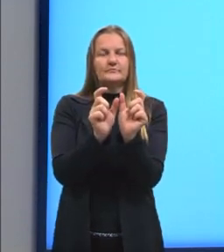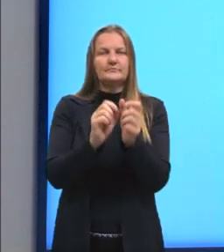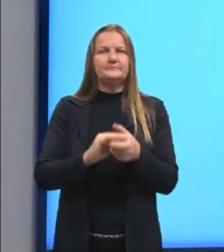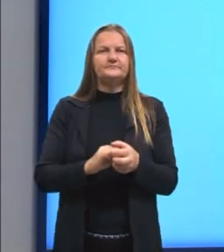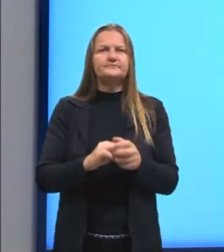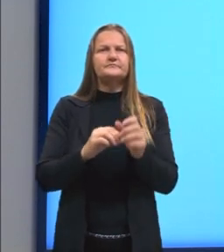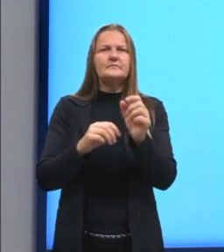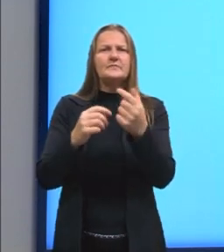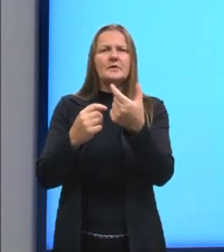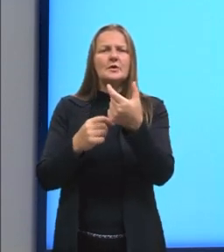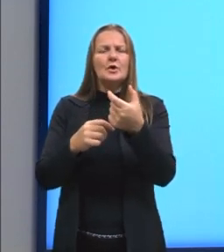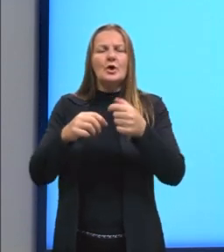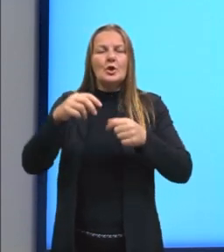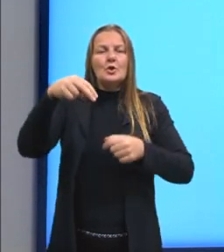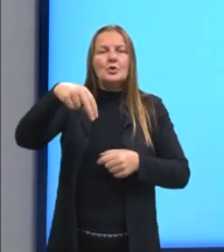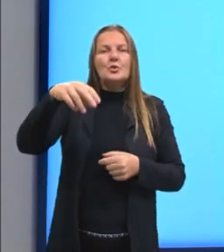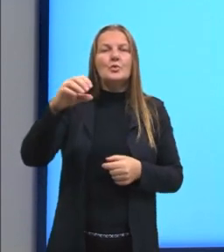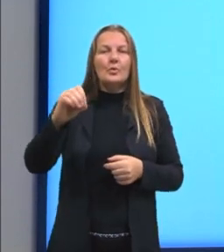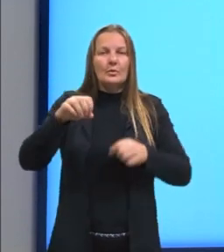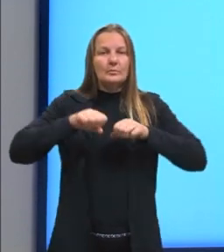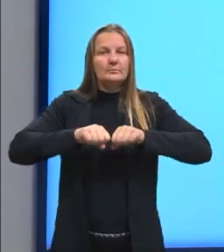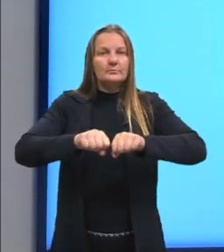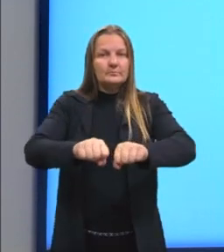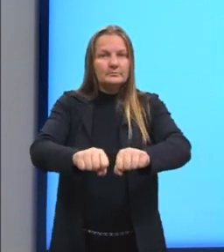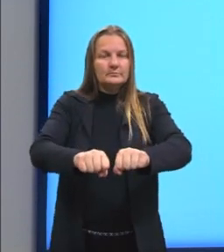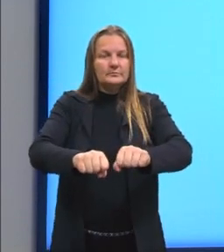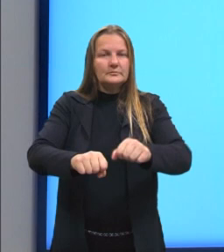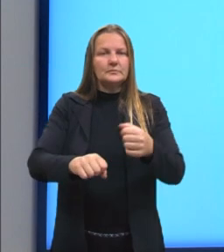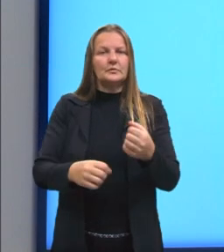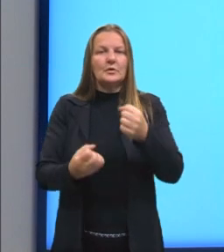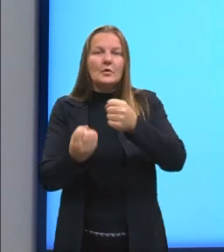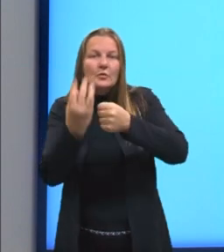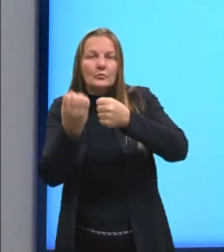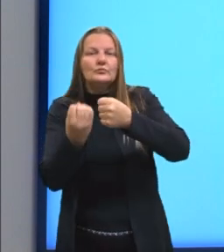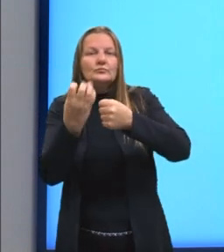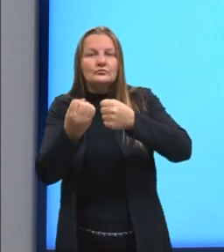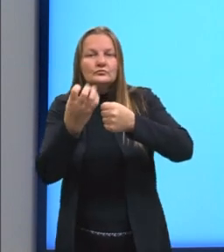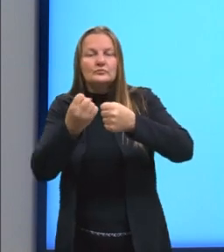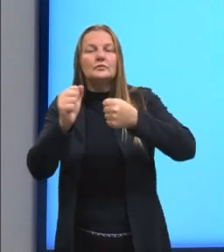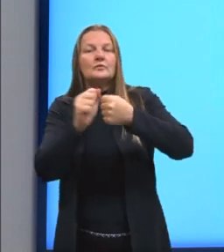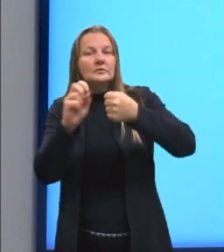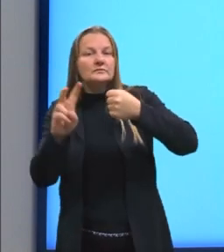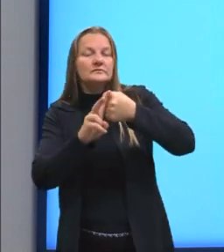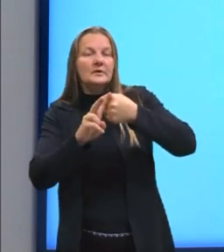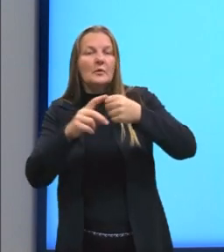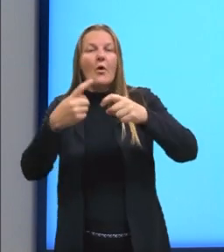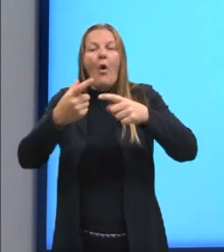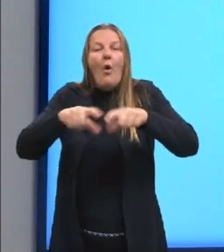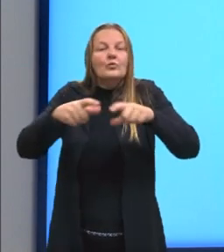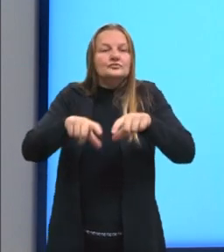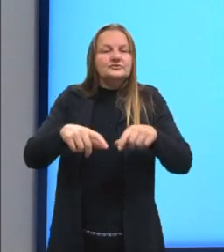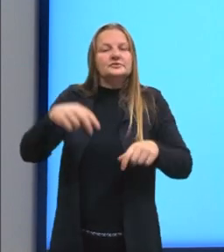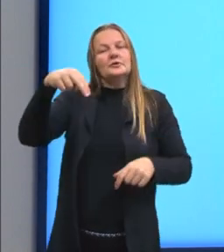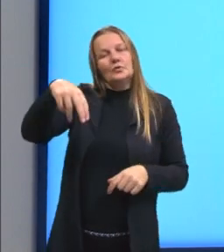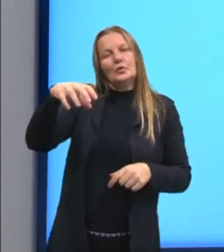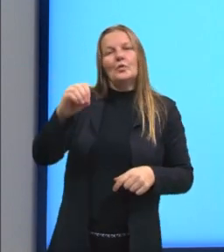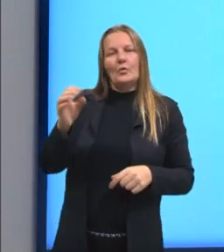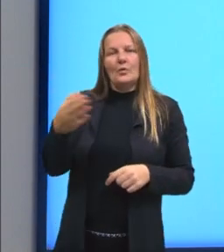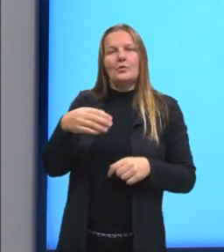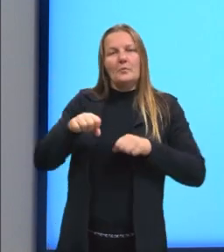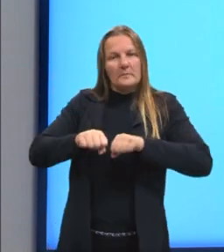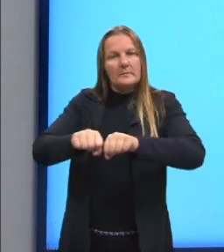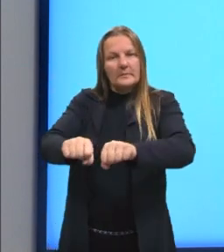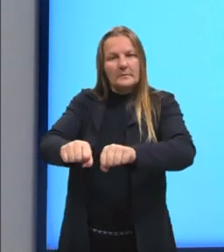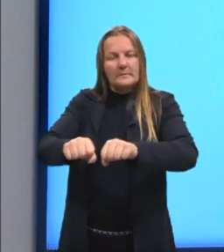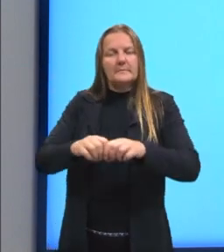Esse no supermercado é uma locução adverbial que vai indicar um local, um lugar. Então, é uma locução